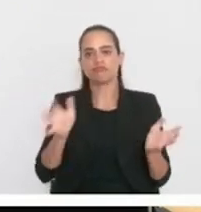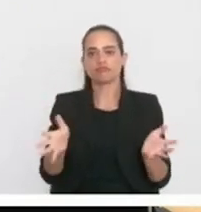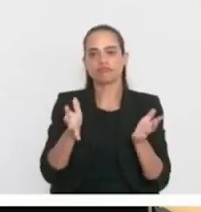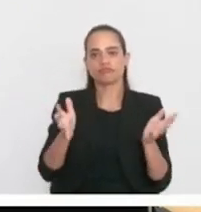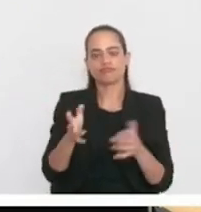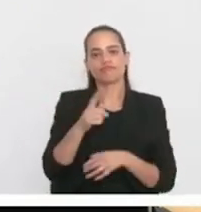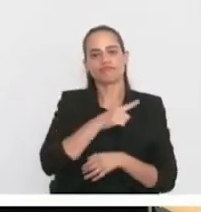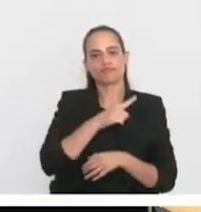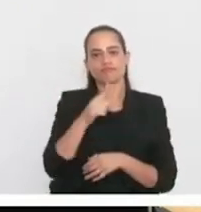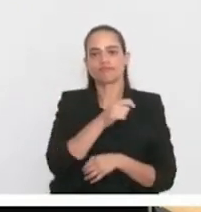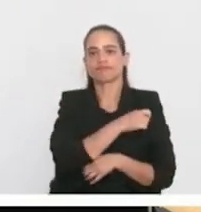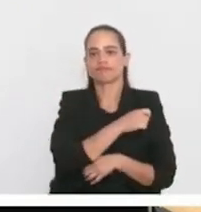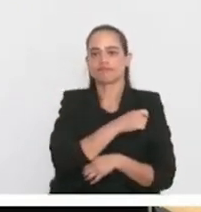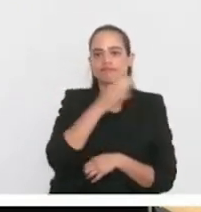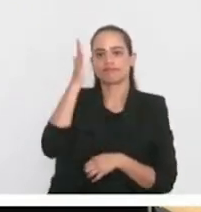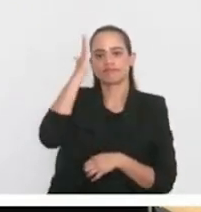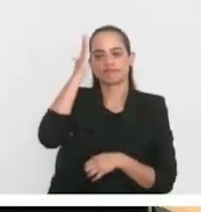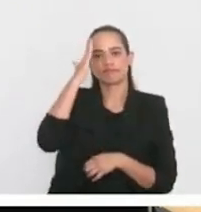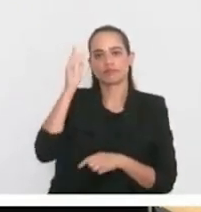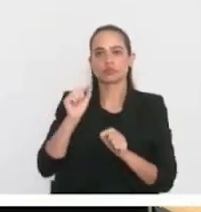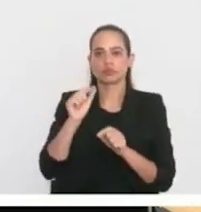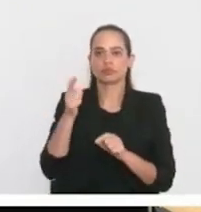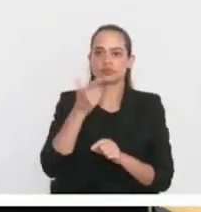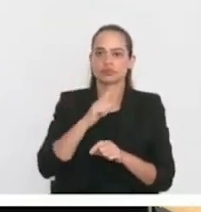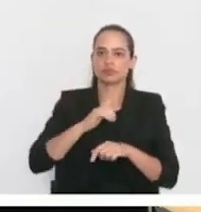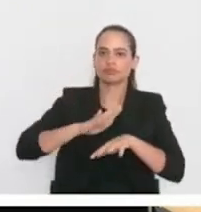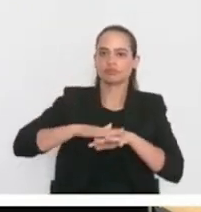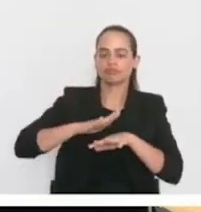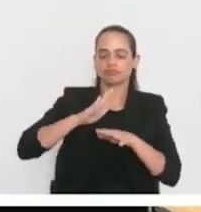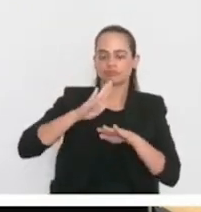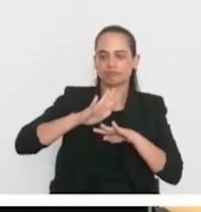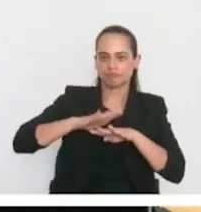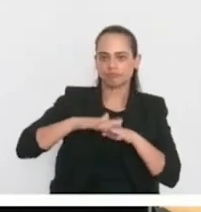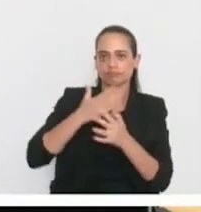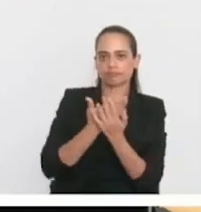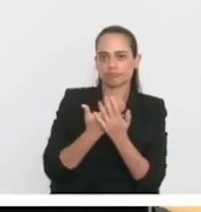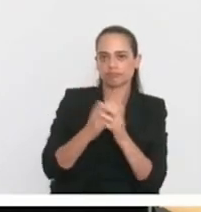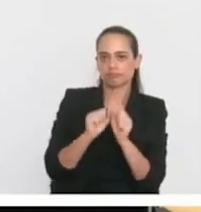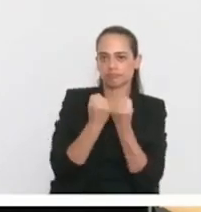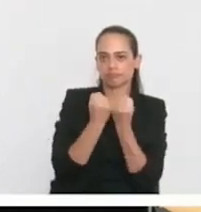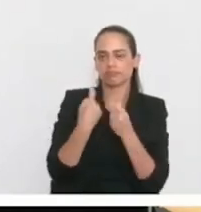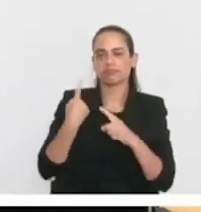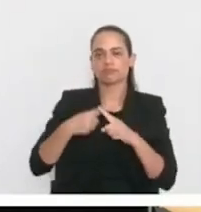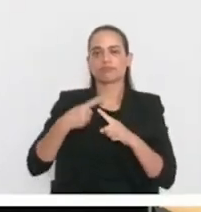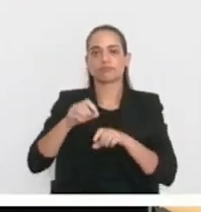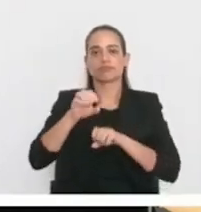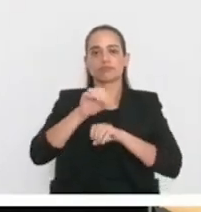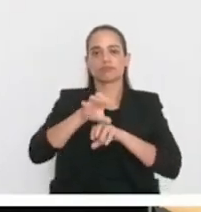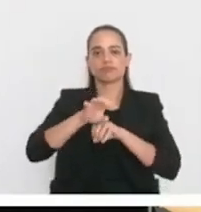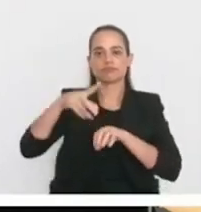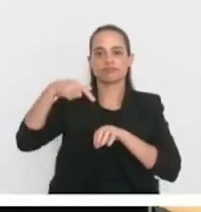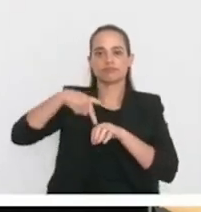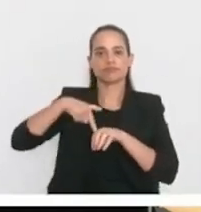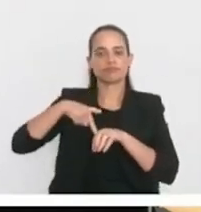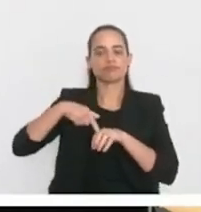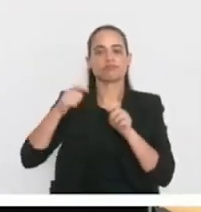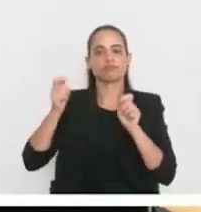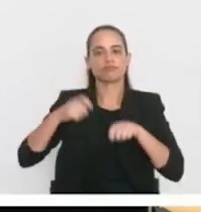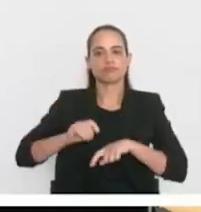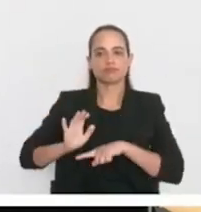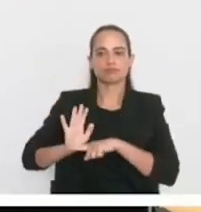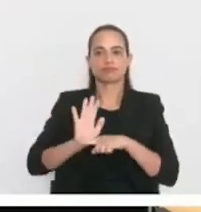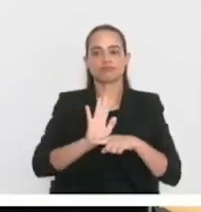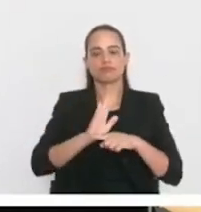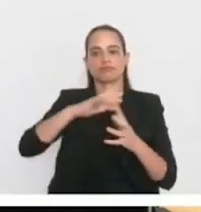já entenderam a importância de valorizar os estudos. Afinal, a educação é a arma mais poderosa que você pode usar para mudar o mundo.